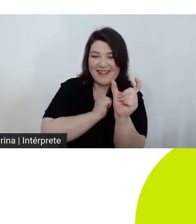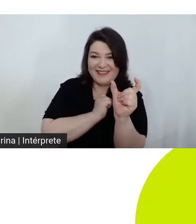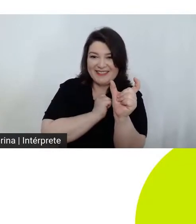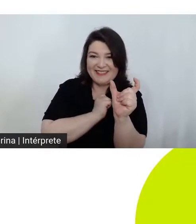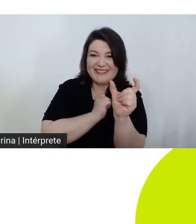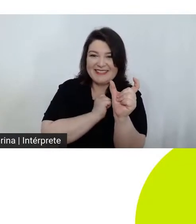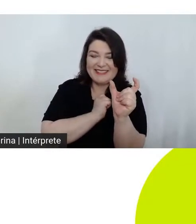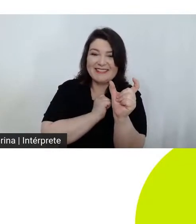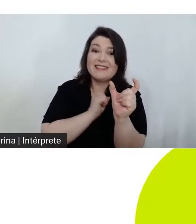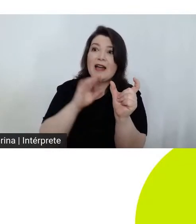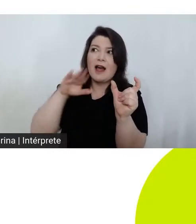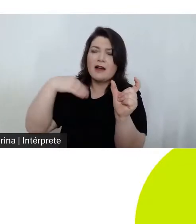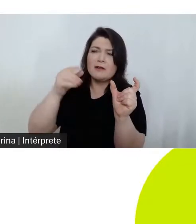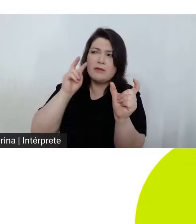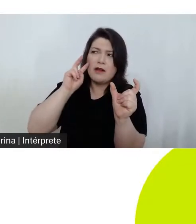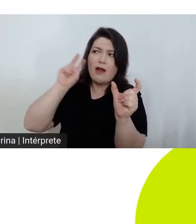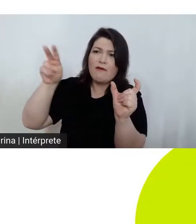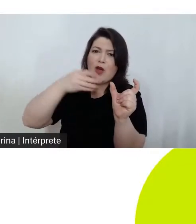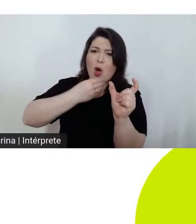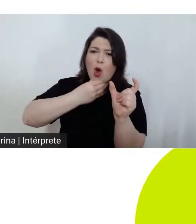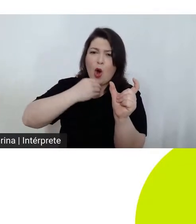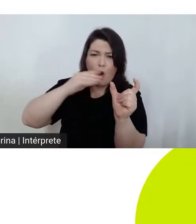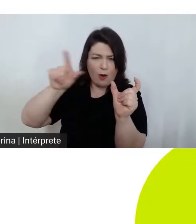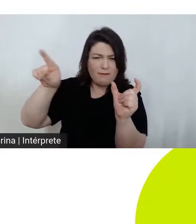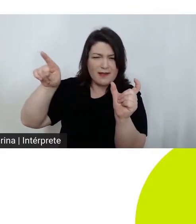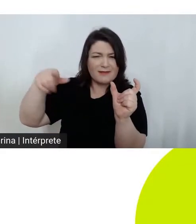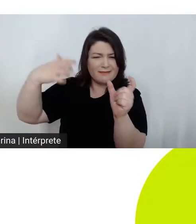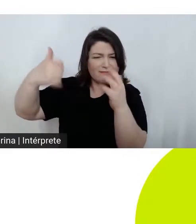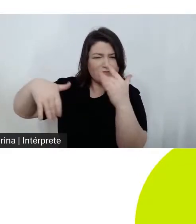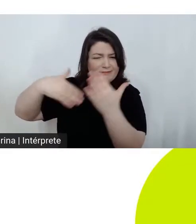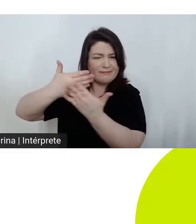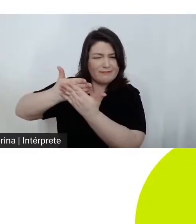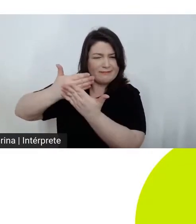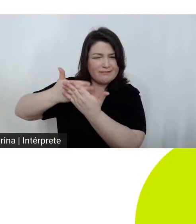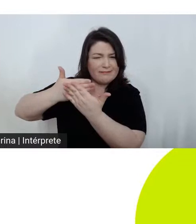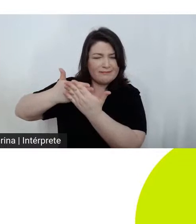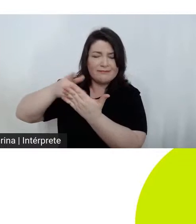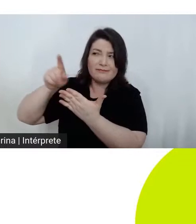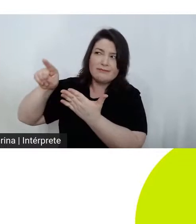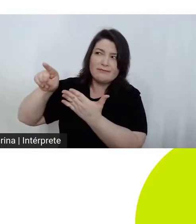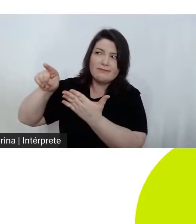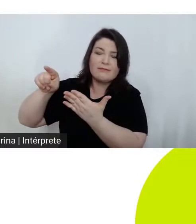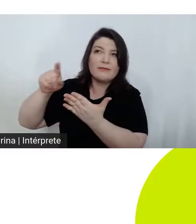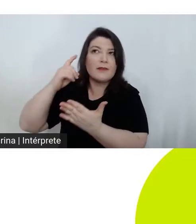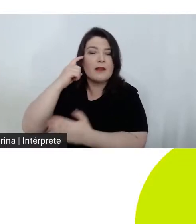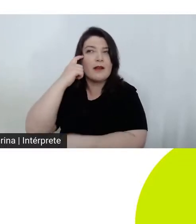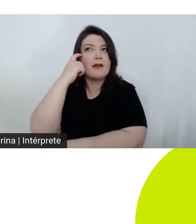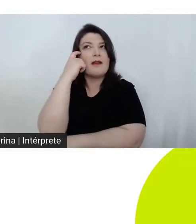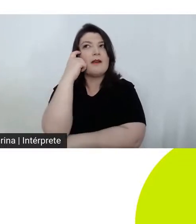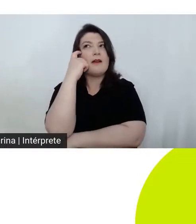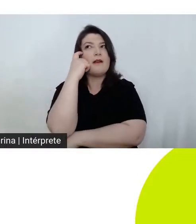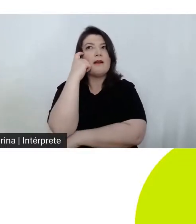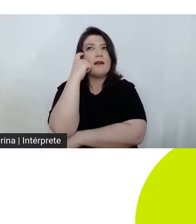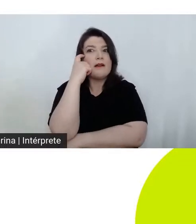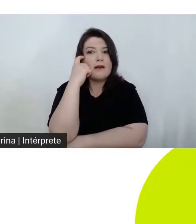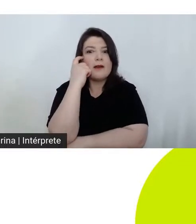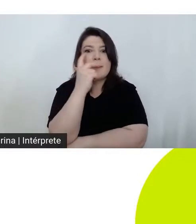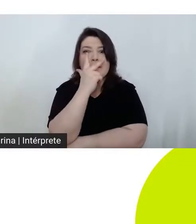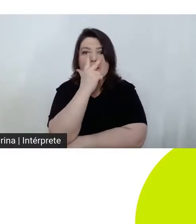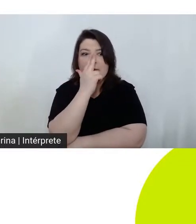esclarecimento e das reações puramente sensoriais que o filme me provocou,